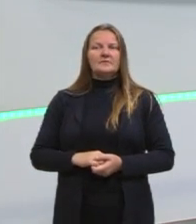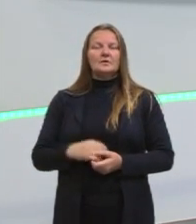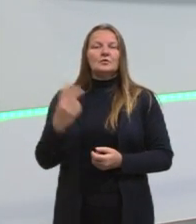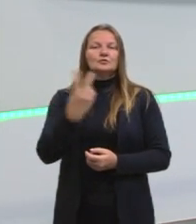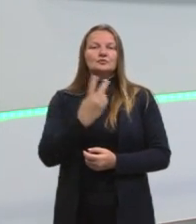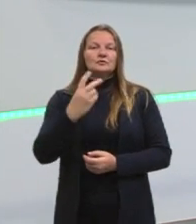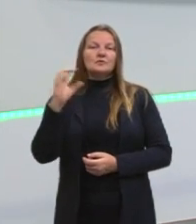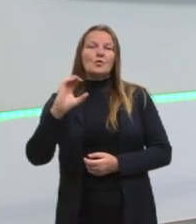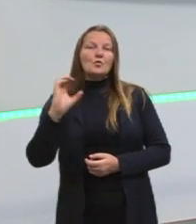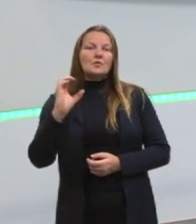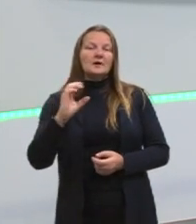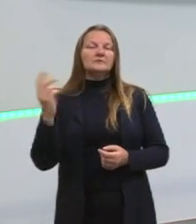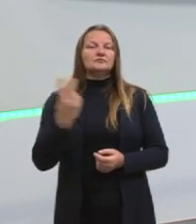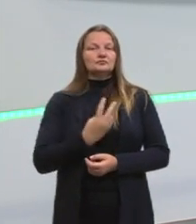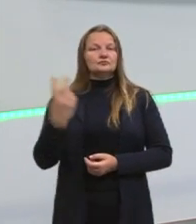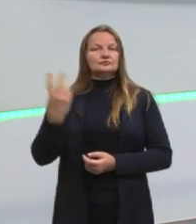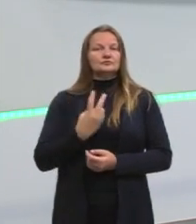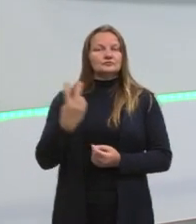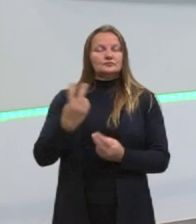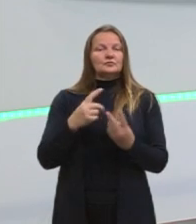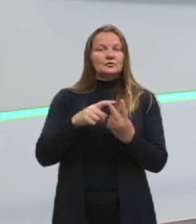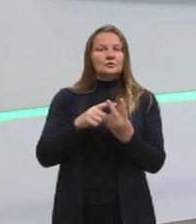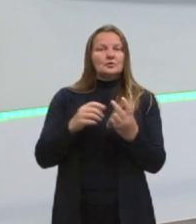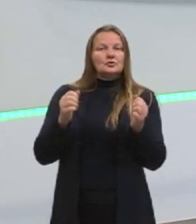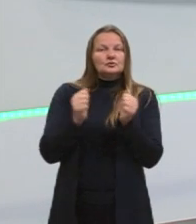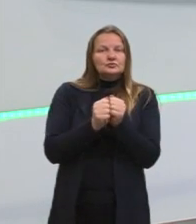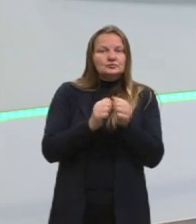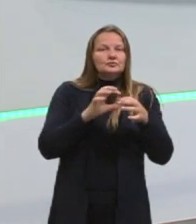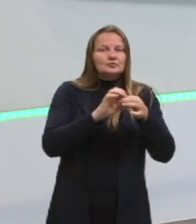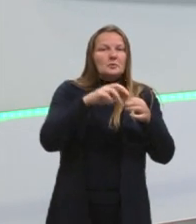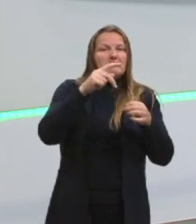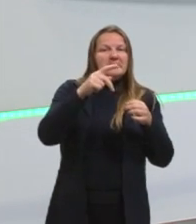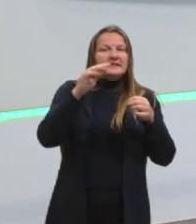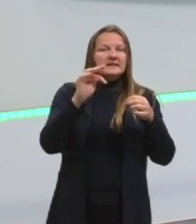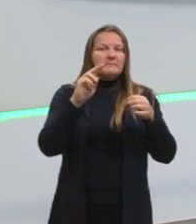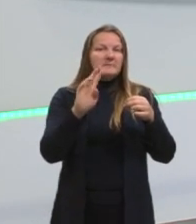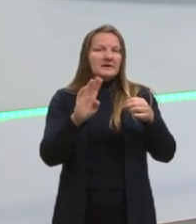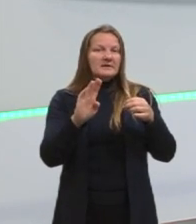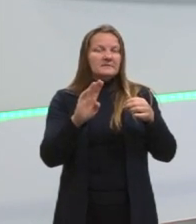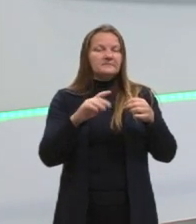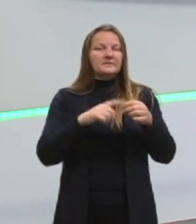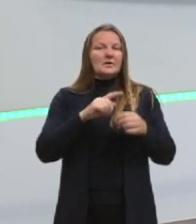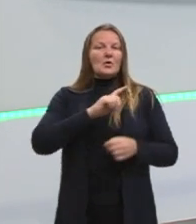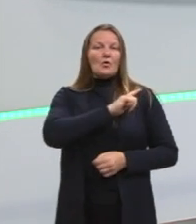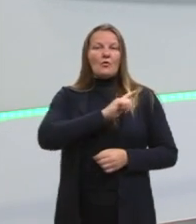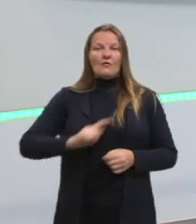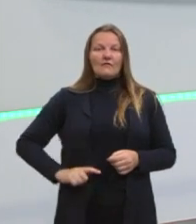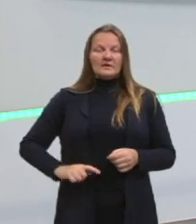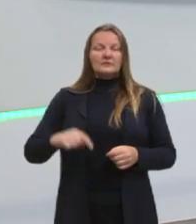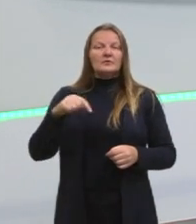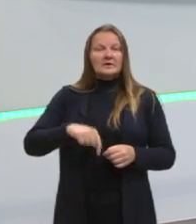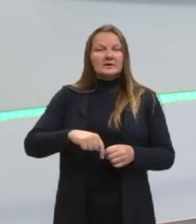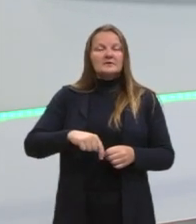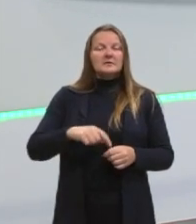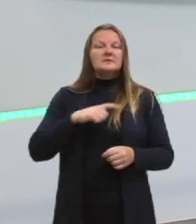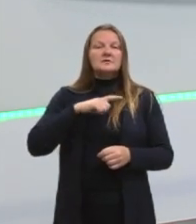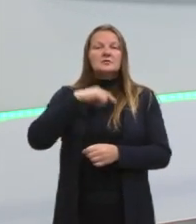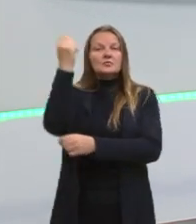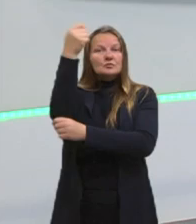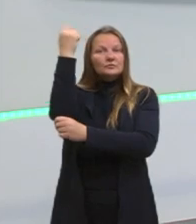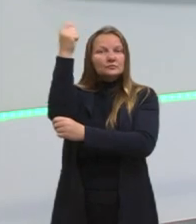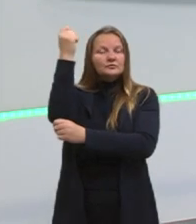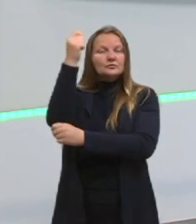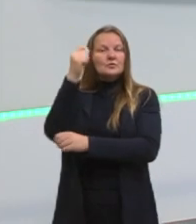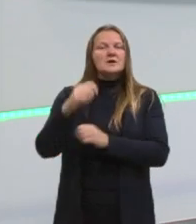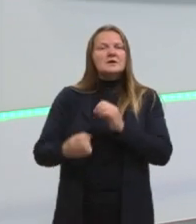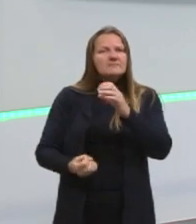Brizola, e o Brizola também era aliado do Jango no PTB. Na época, o Brizola era governador do Rio Grande do Sul, e ele fez a campanha da